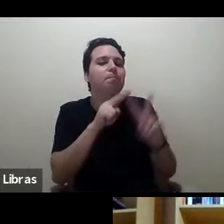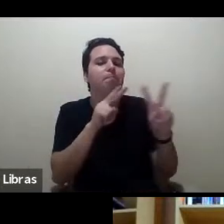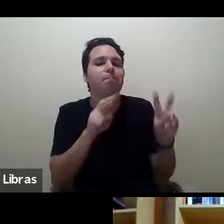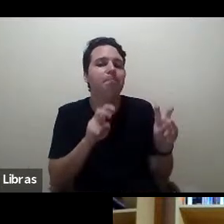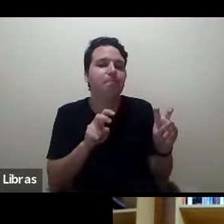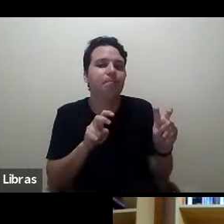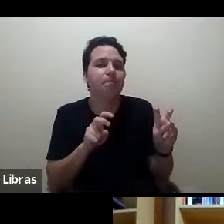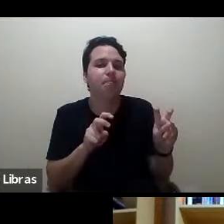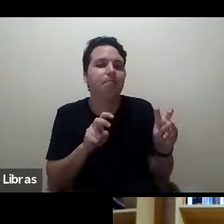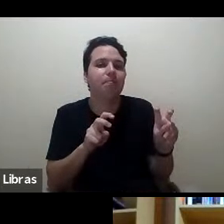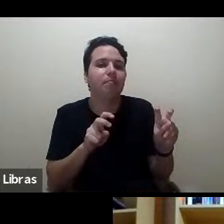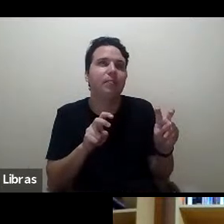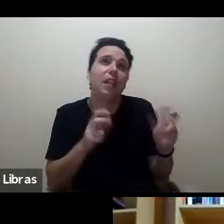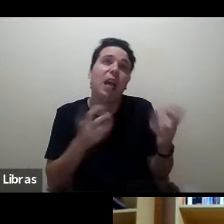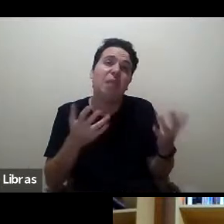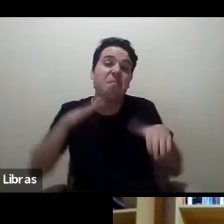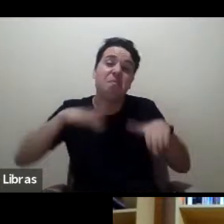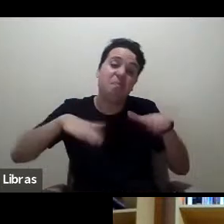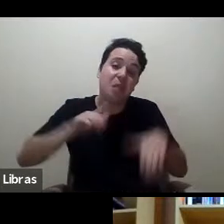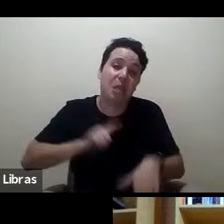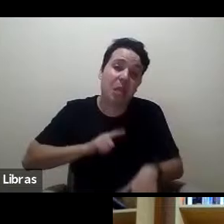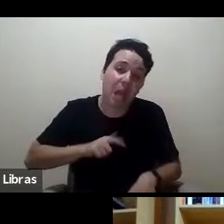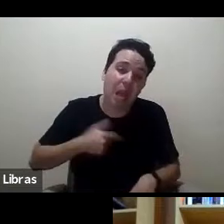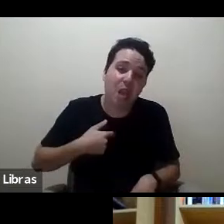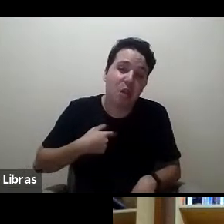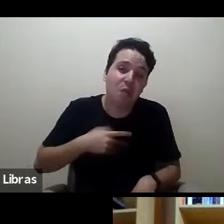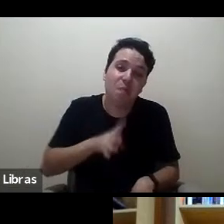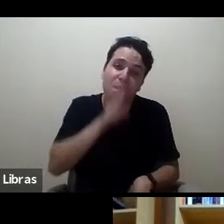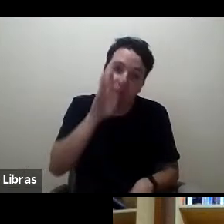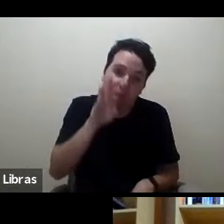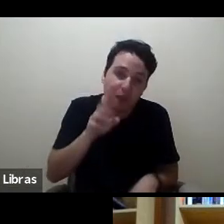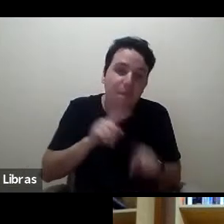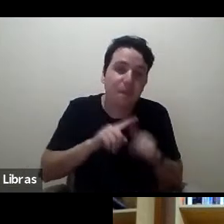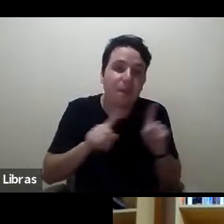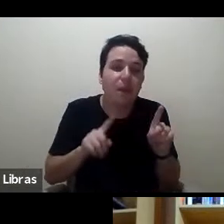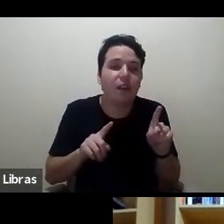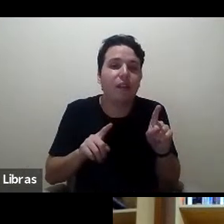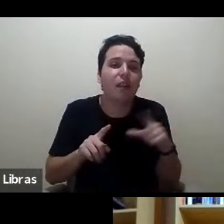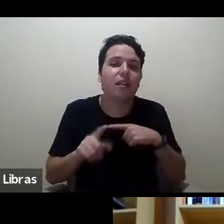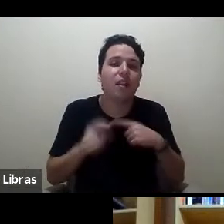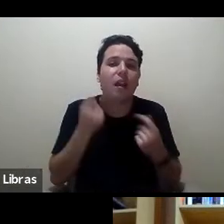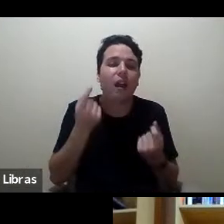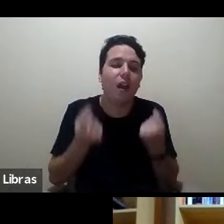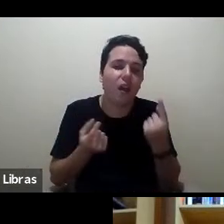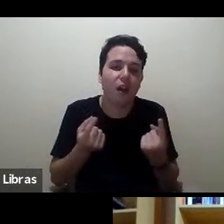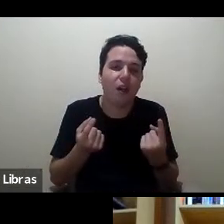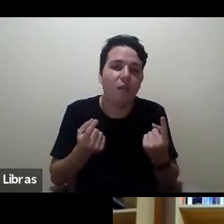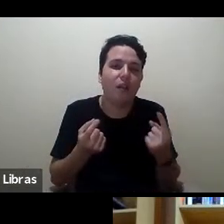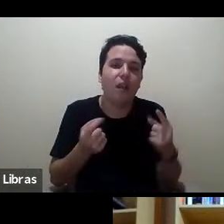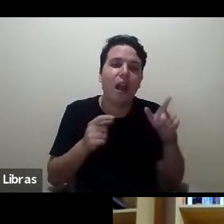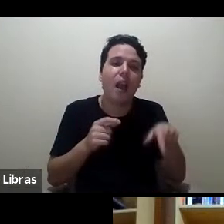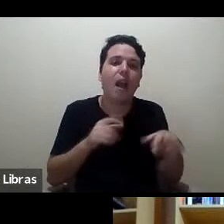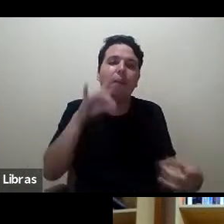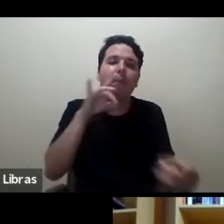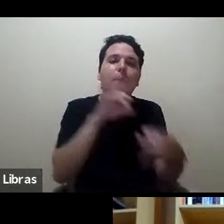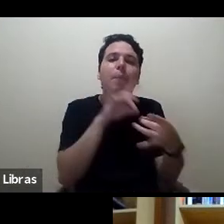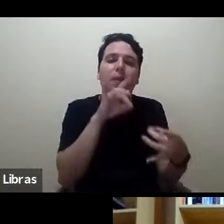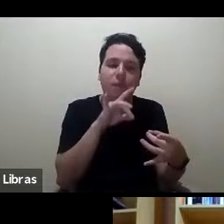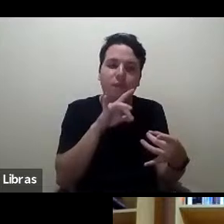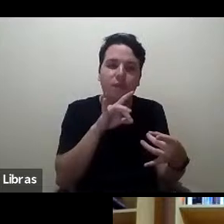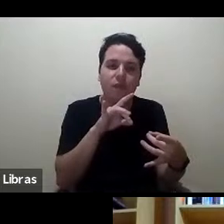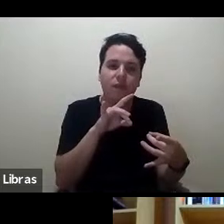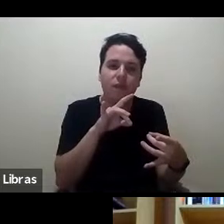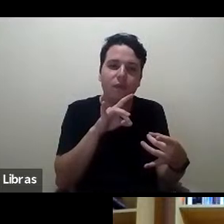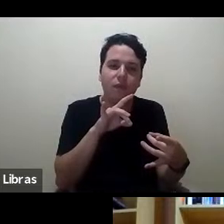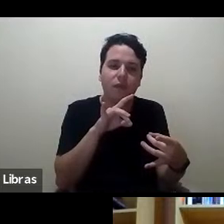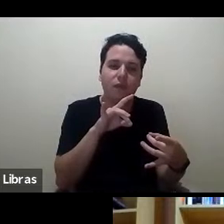que já tem, não sei, estou especulando. Tem alguns temas que são muito específicos e que na comunidade